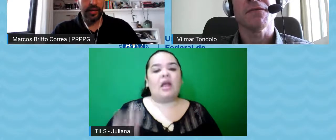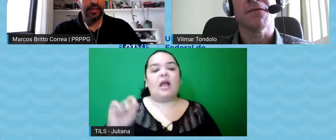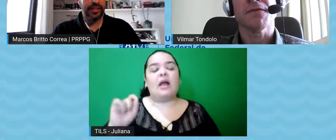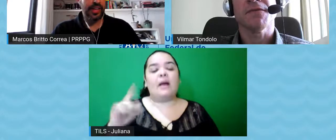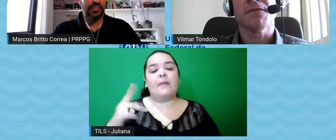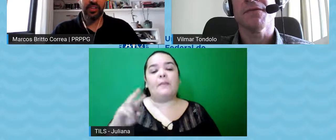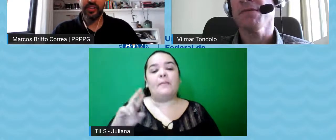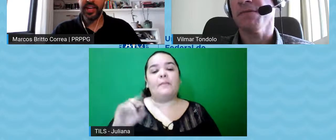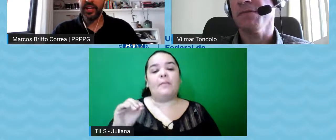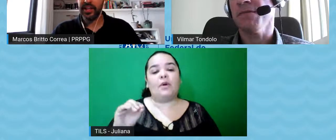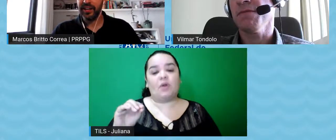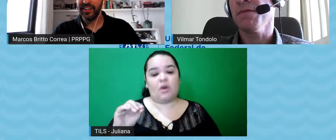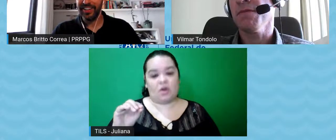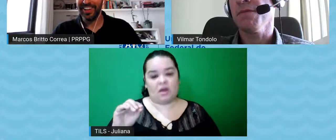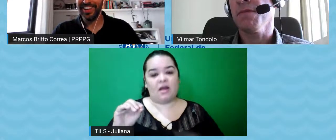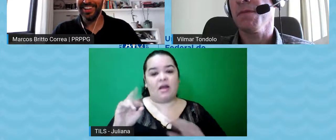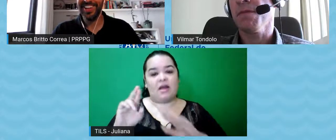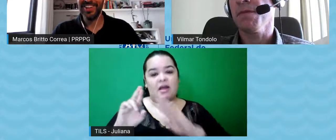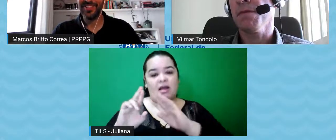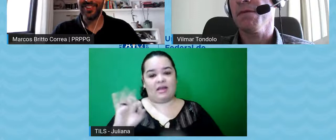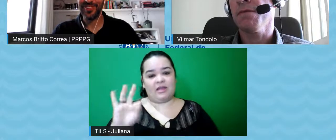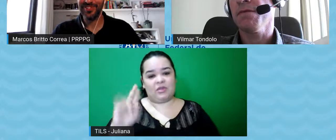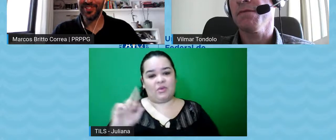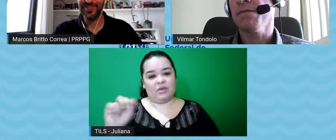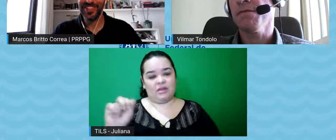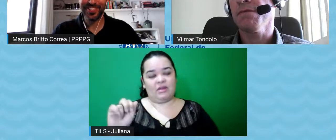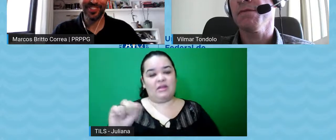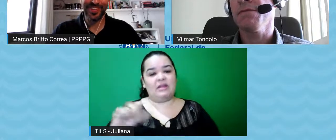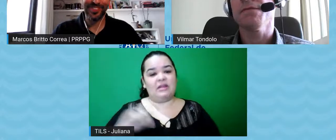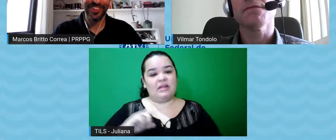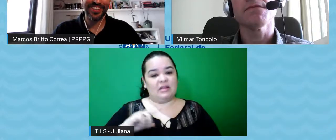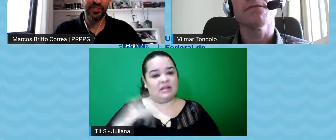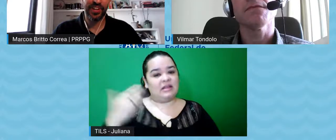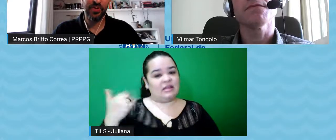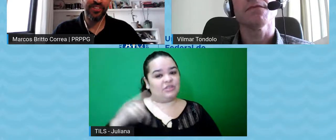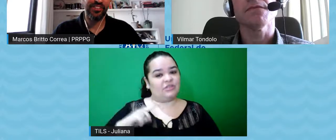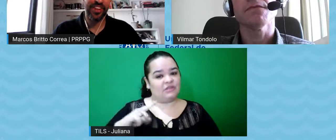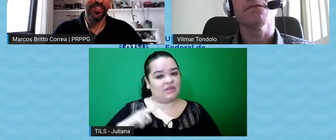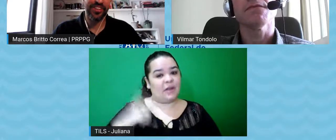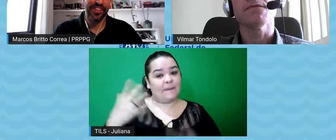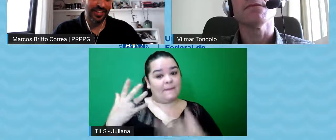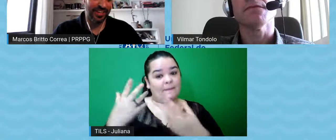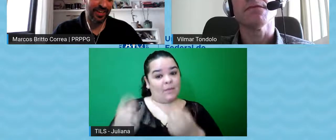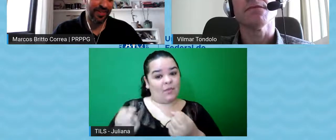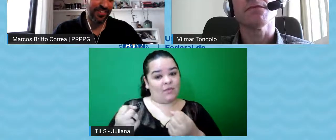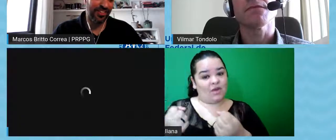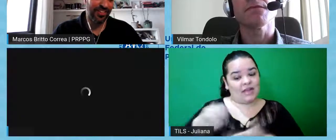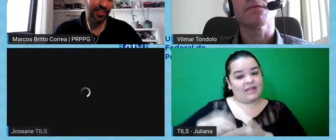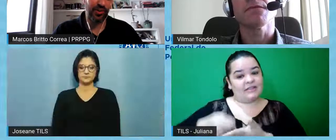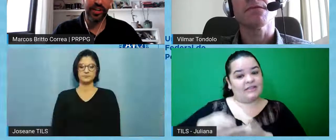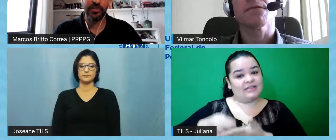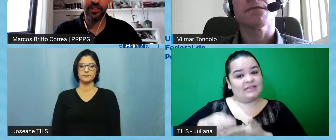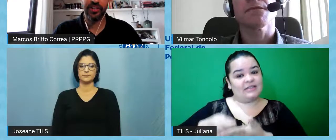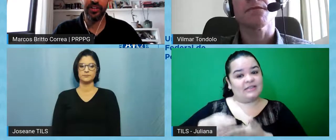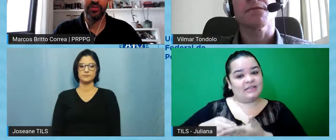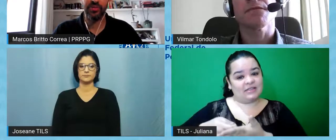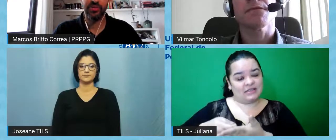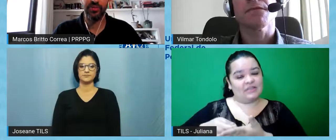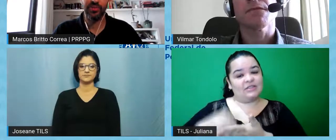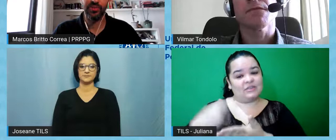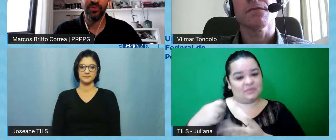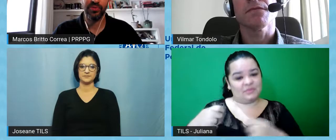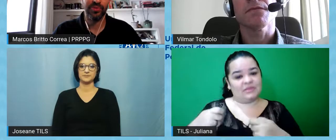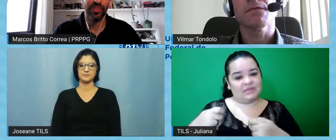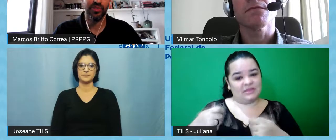questão? Em tese tem, né, porque quando foi submetido para aprovação é uma exigência, tá, uma exigência da Conep que tem